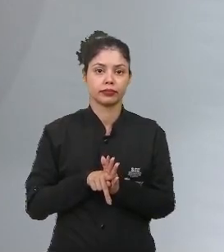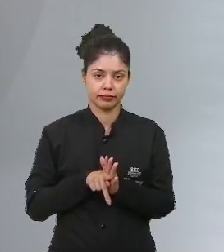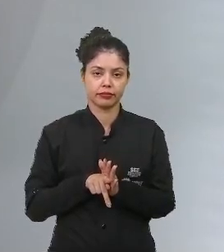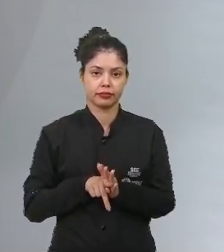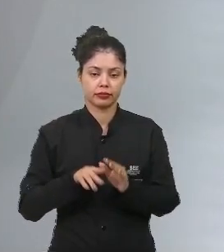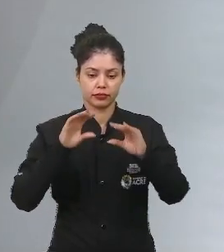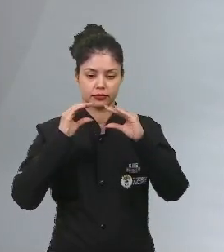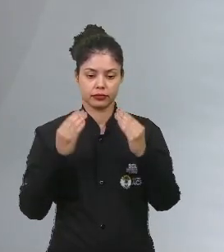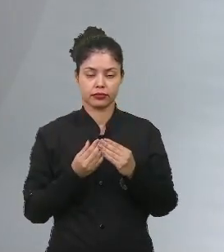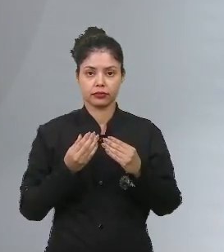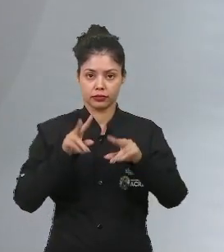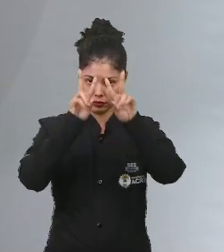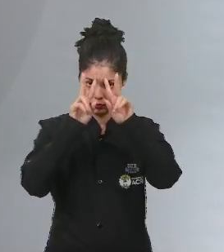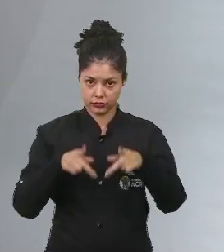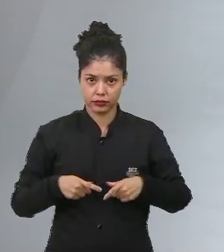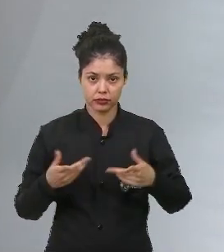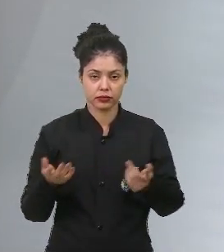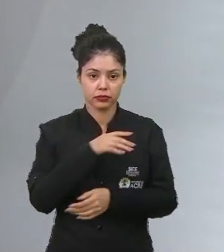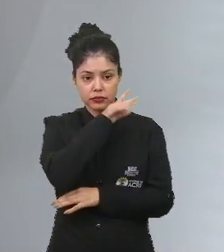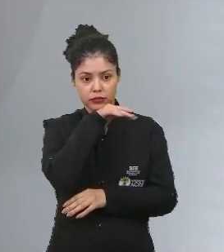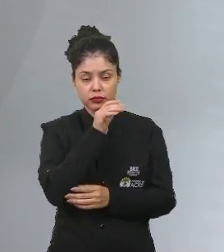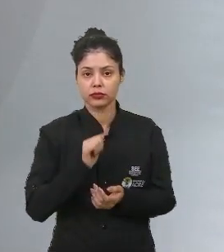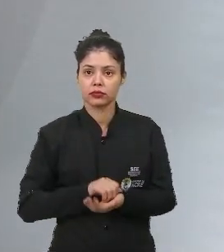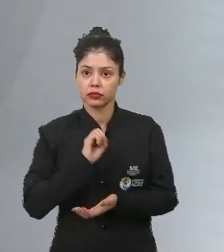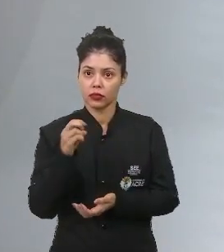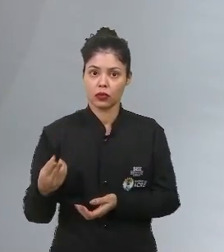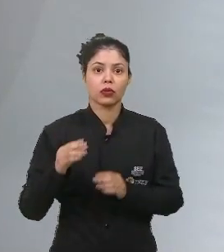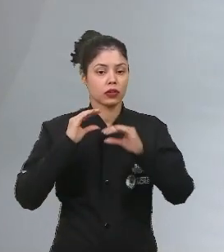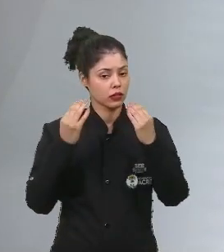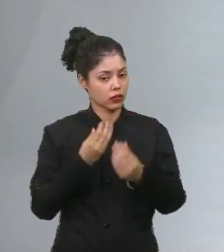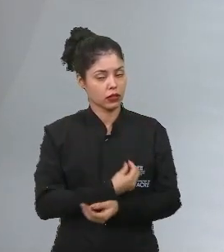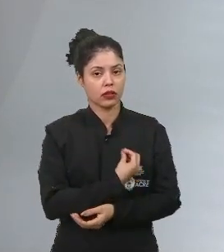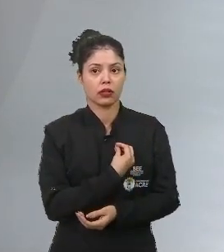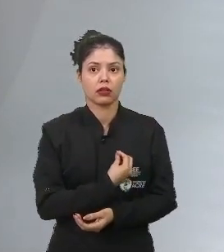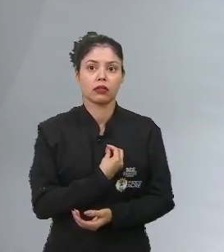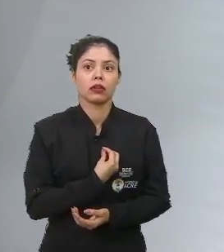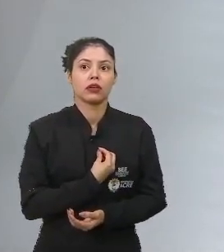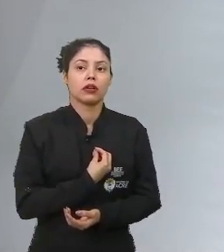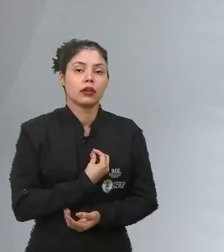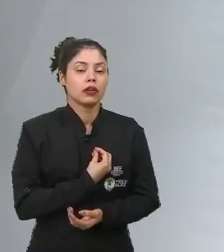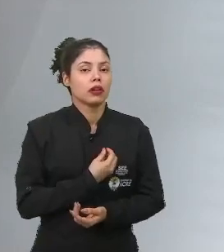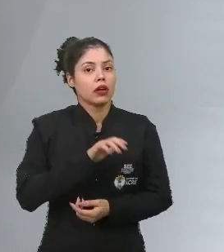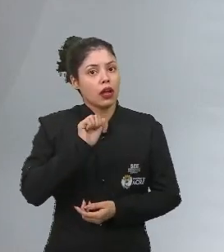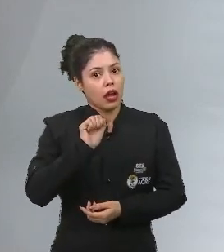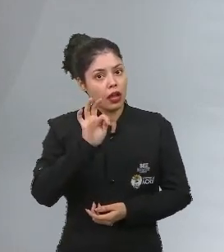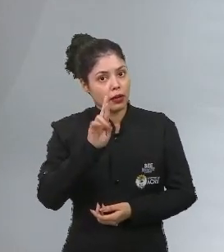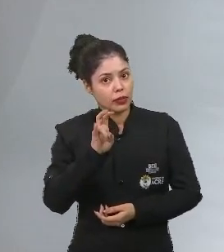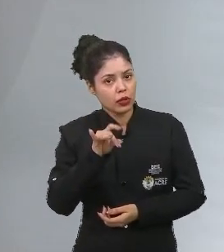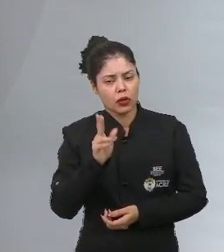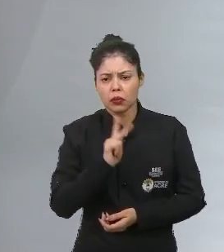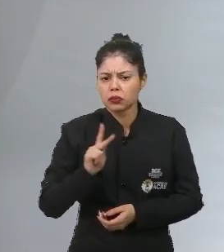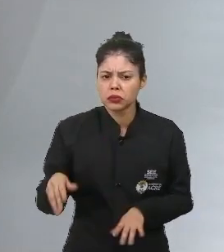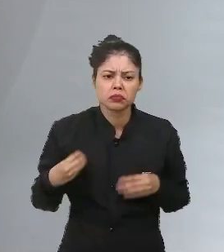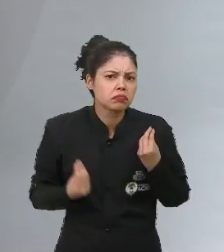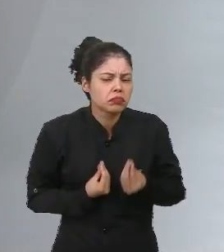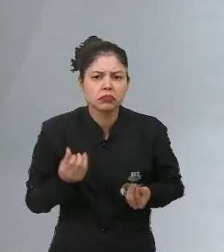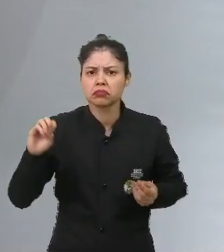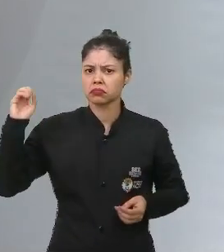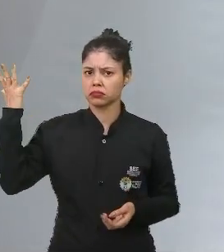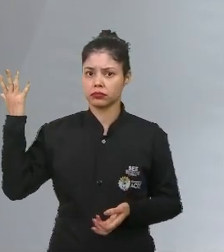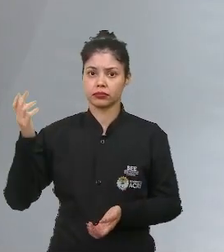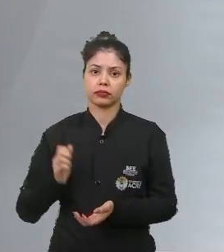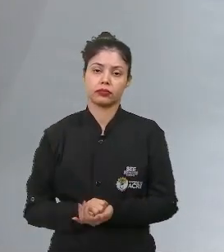ok? Com presença de animais ou de seres vivos. E se for de forma biótica, como é que pode ser?